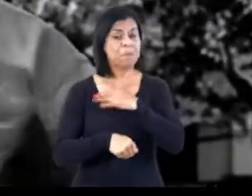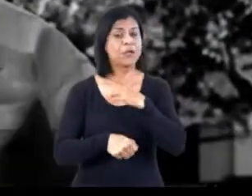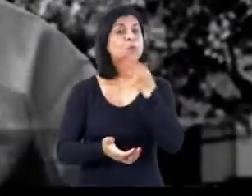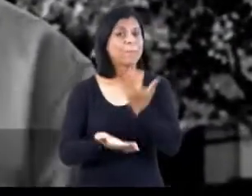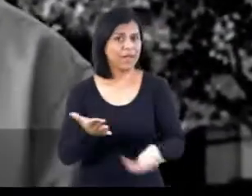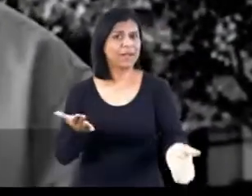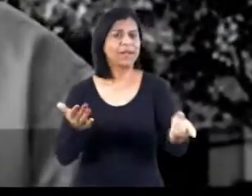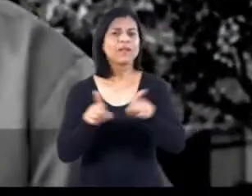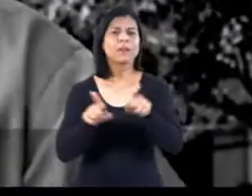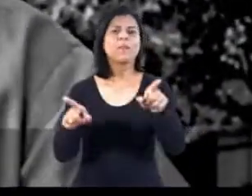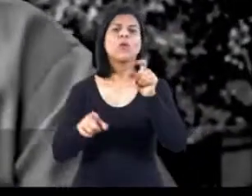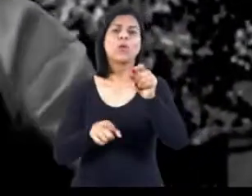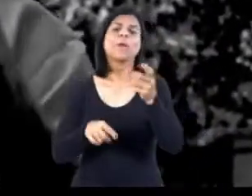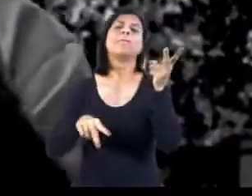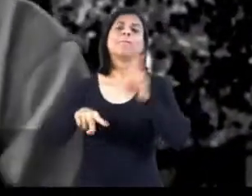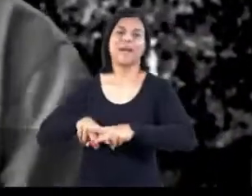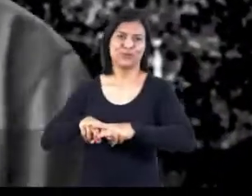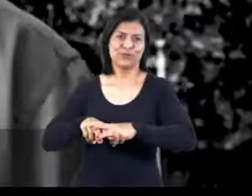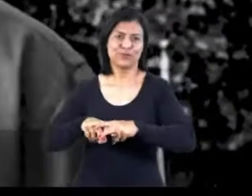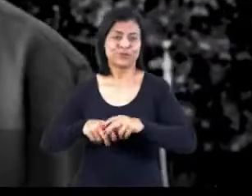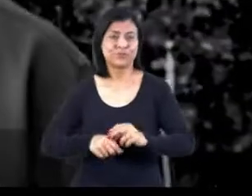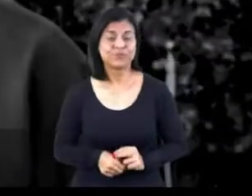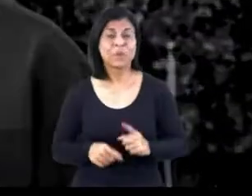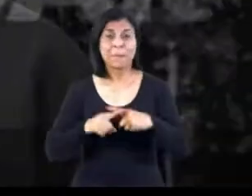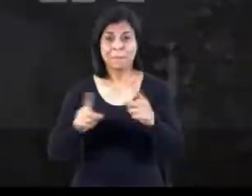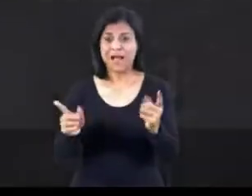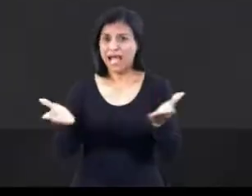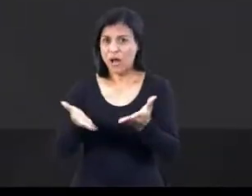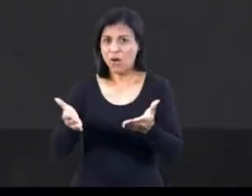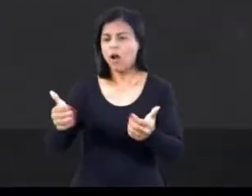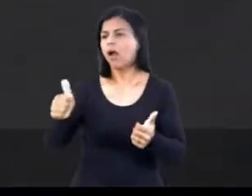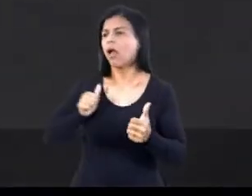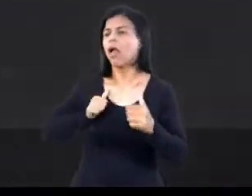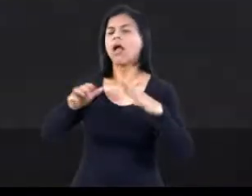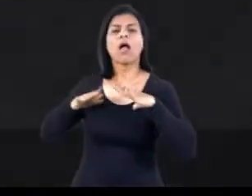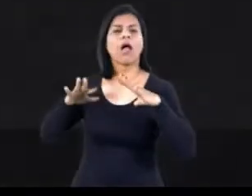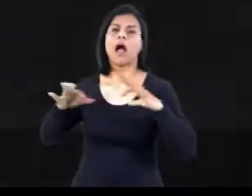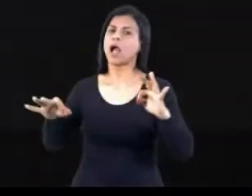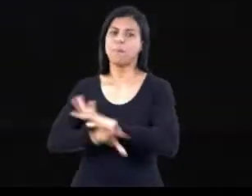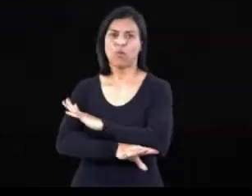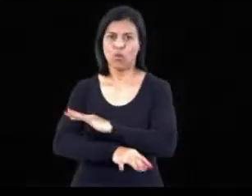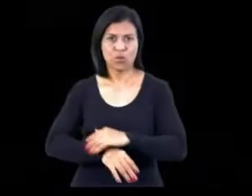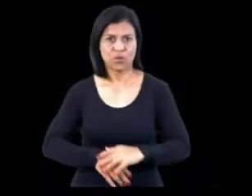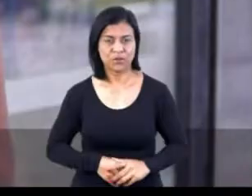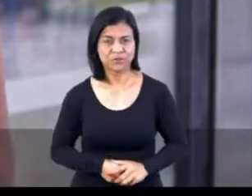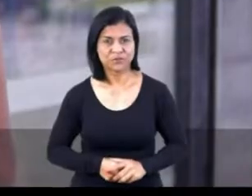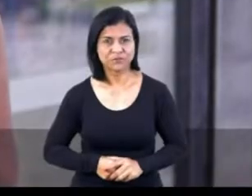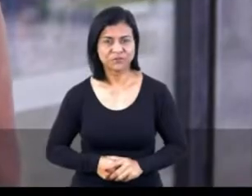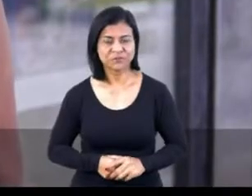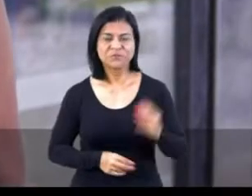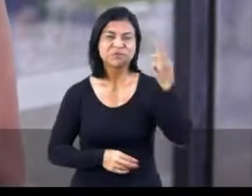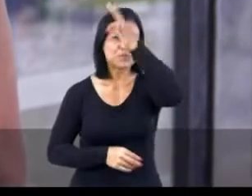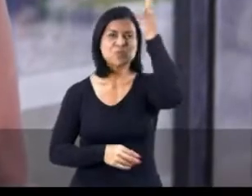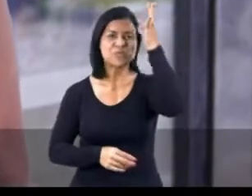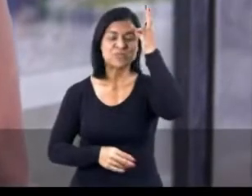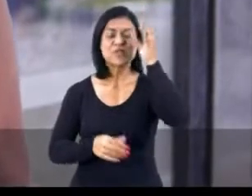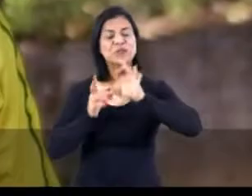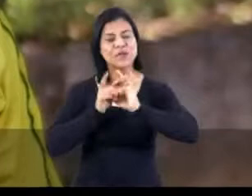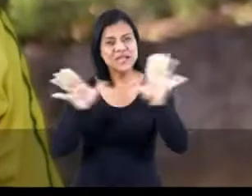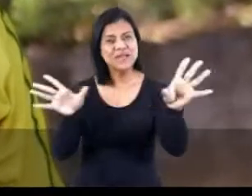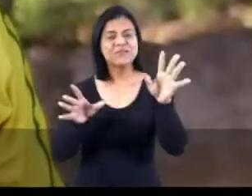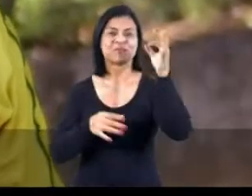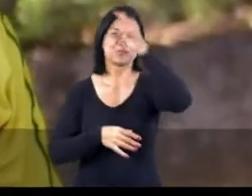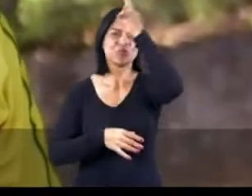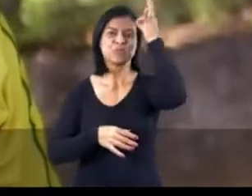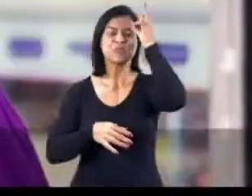perder. Ele tem medo, é de ser preso. Mas a mamata vai acabar. Por um Espírito Santo livre.